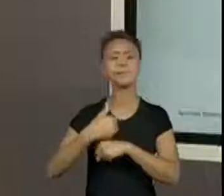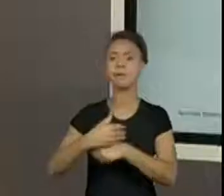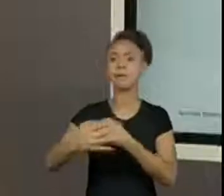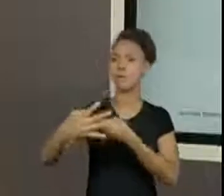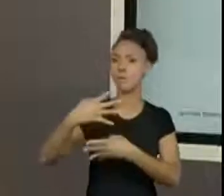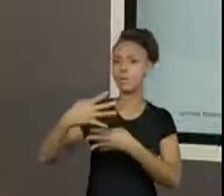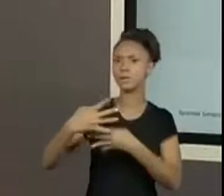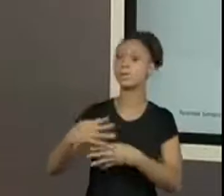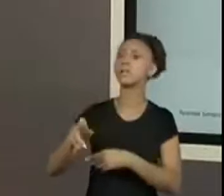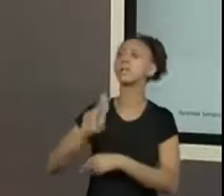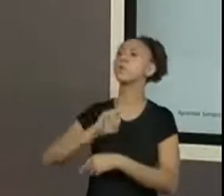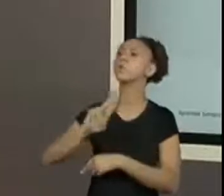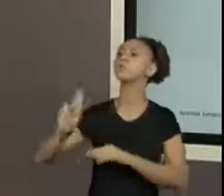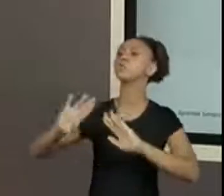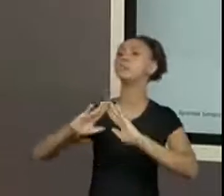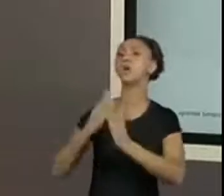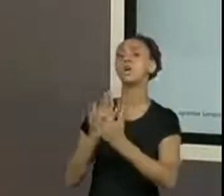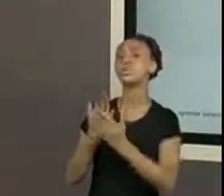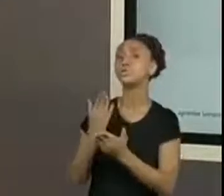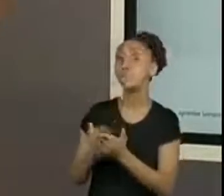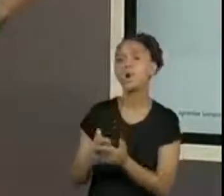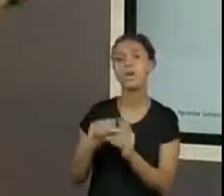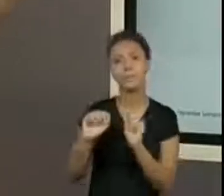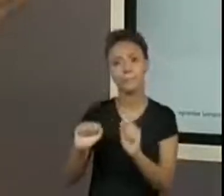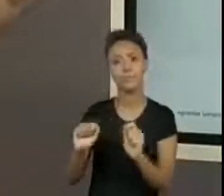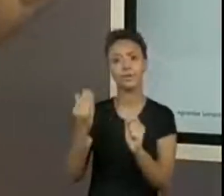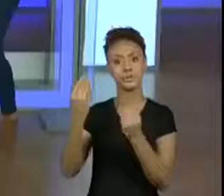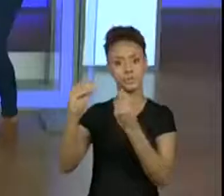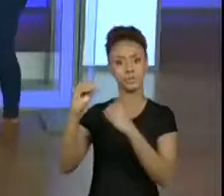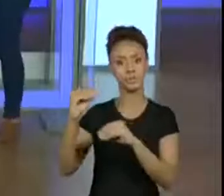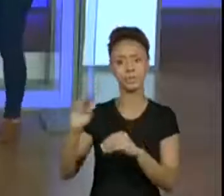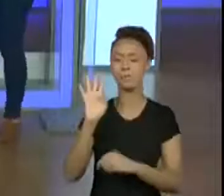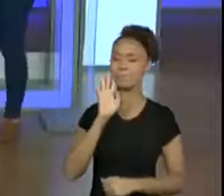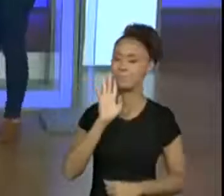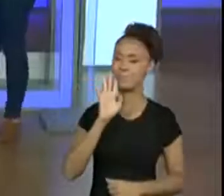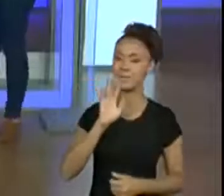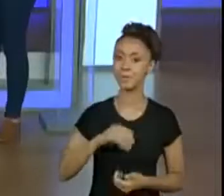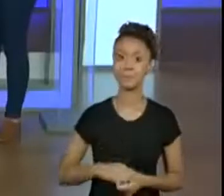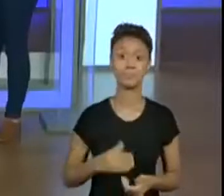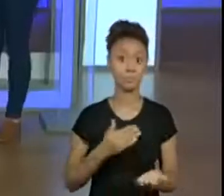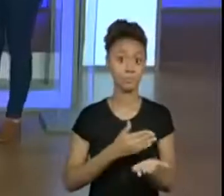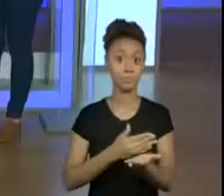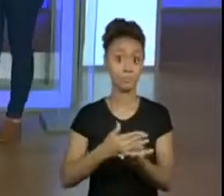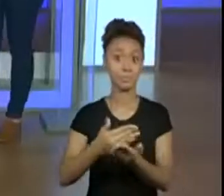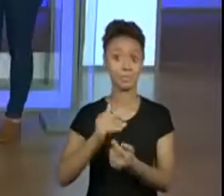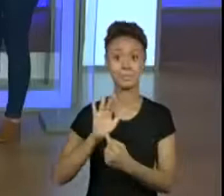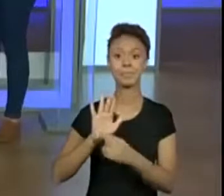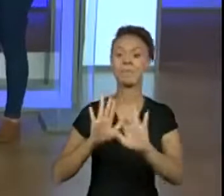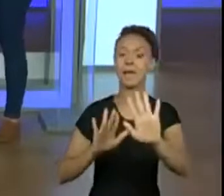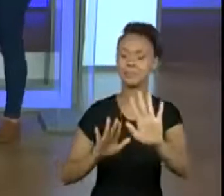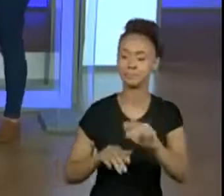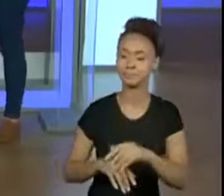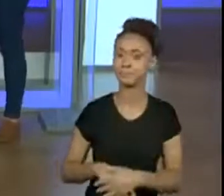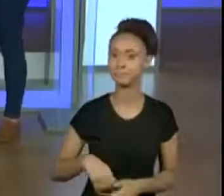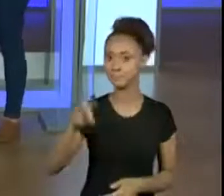e ser o criança. É muito legal isso. Vamos começar, então, apresentando? Só para fazer uma observação. As que estavam no